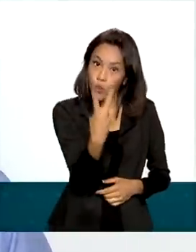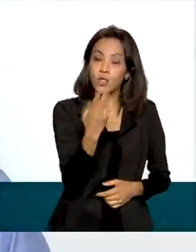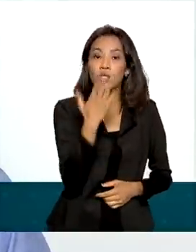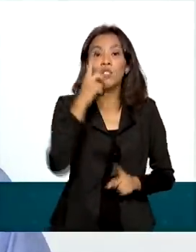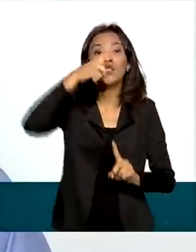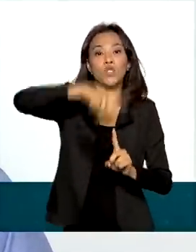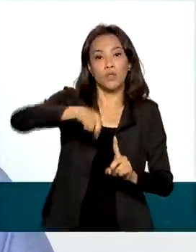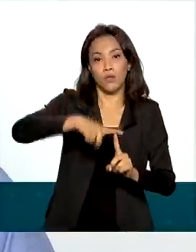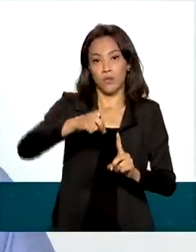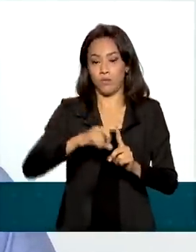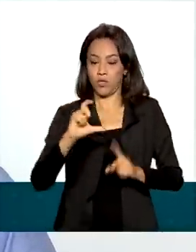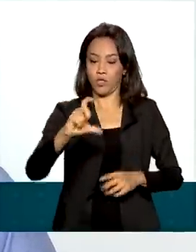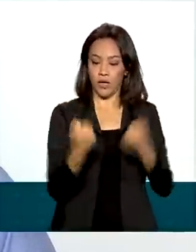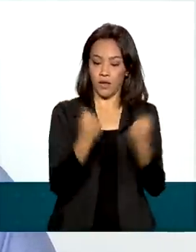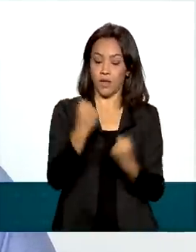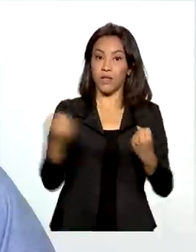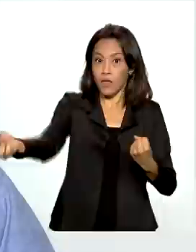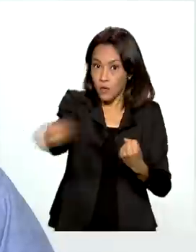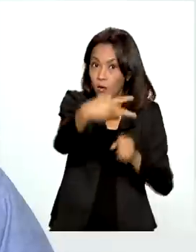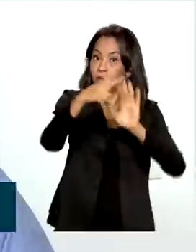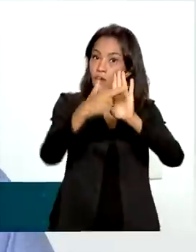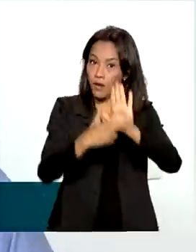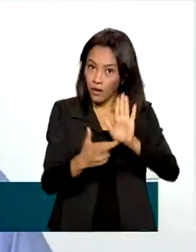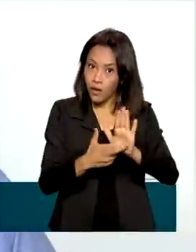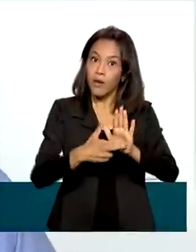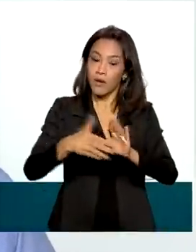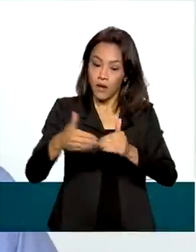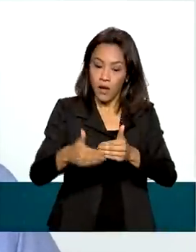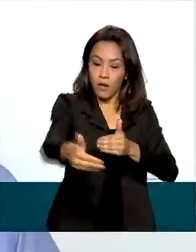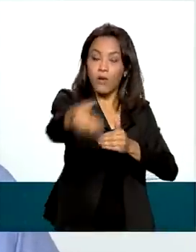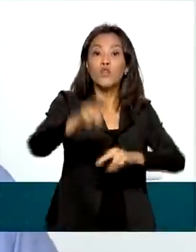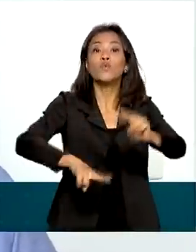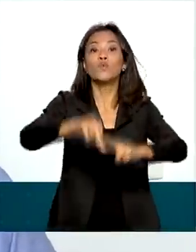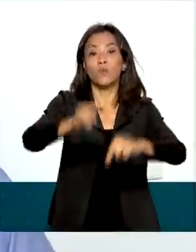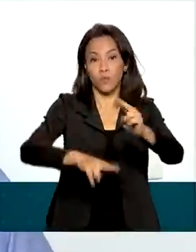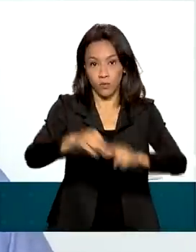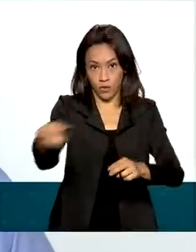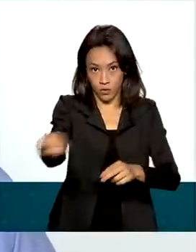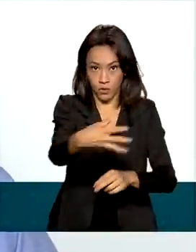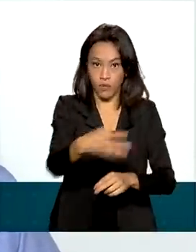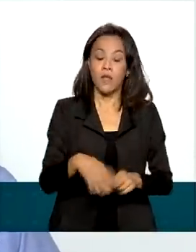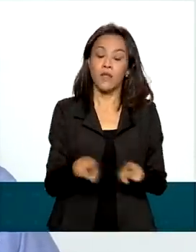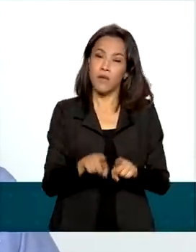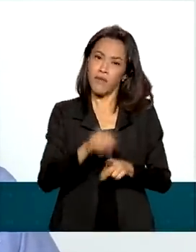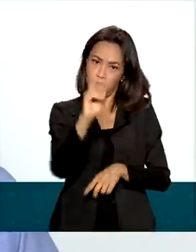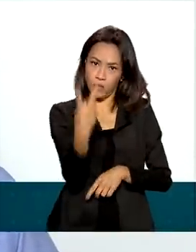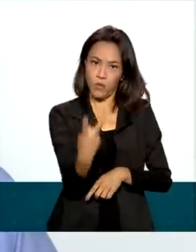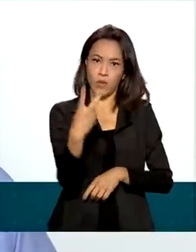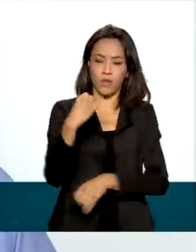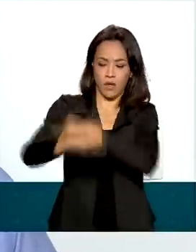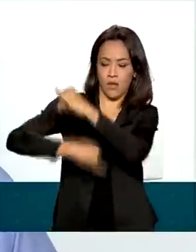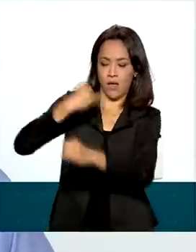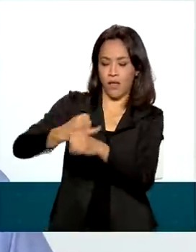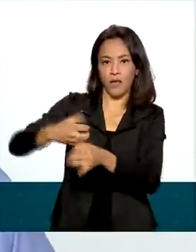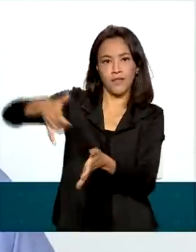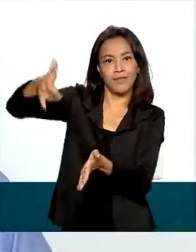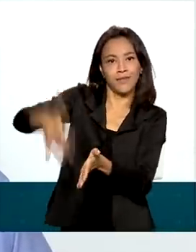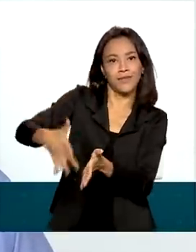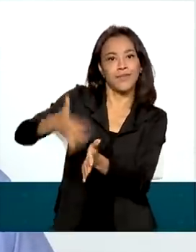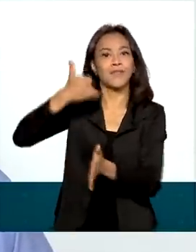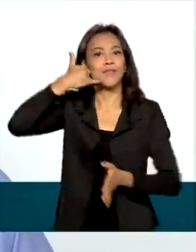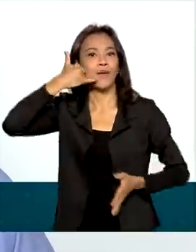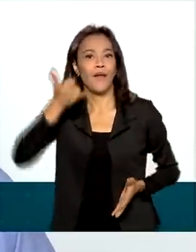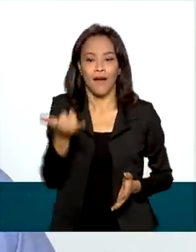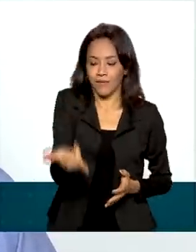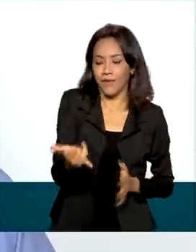nova regra que vem a partir de junho de 2022, mas também o formato digital, que é aquele obtido por meio da Carteira